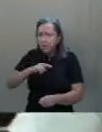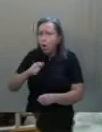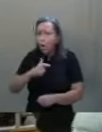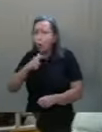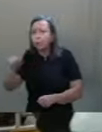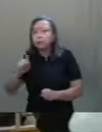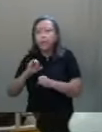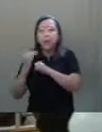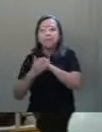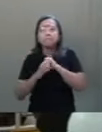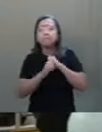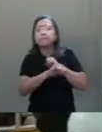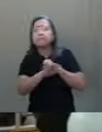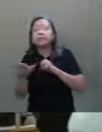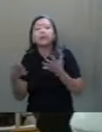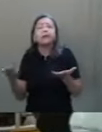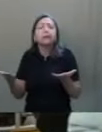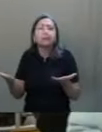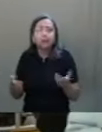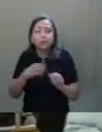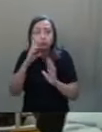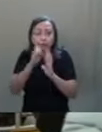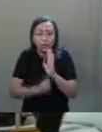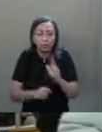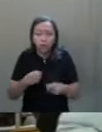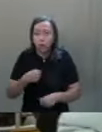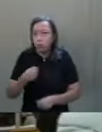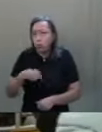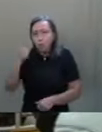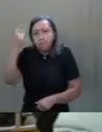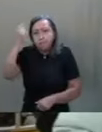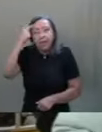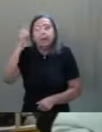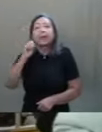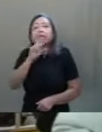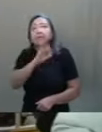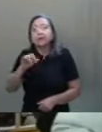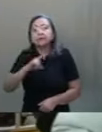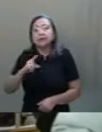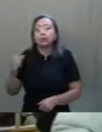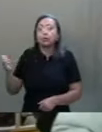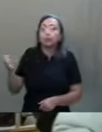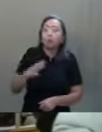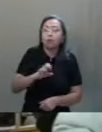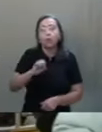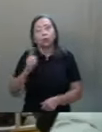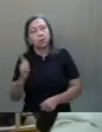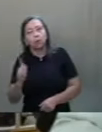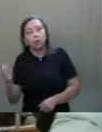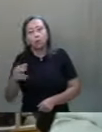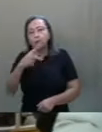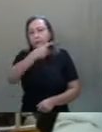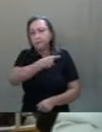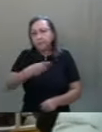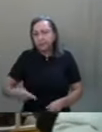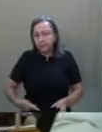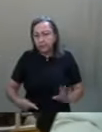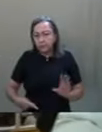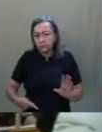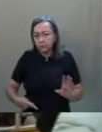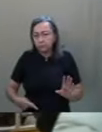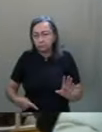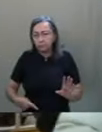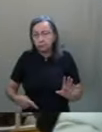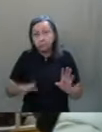adeus direitos. Eu não estou nem pensando quem vai ser ou não o novo presidente. Isso aqui vale para mim